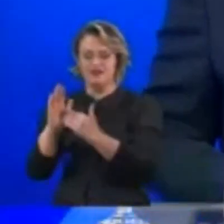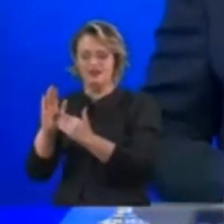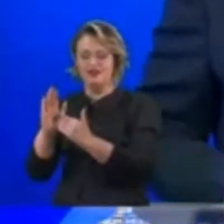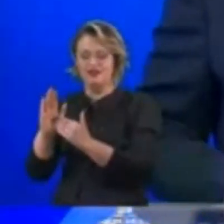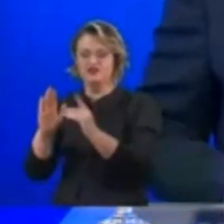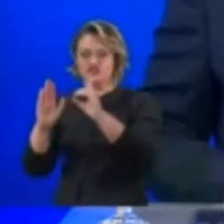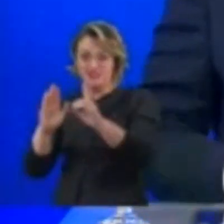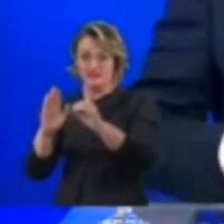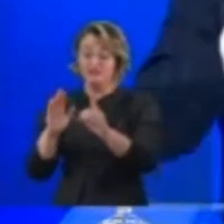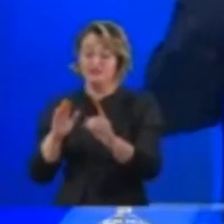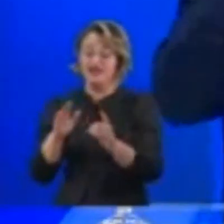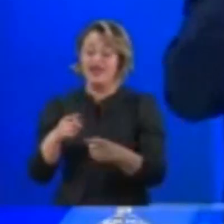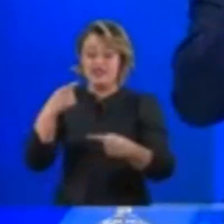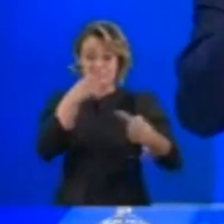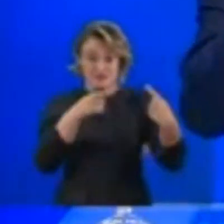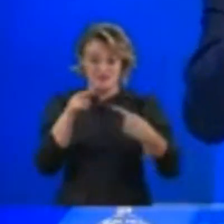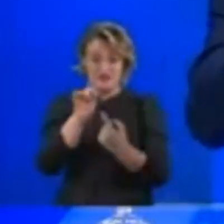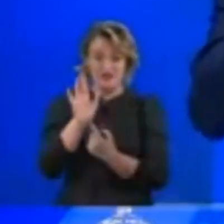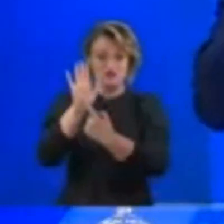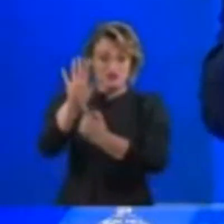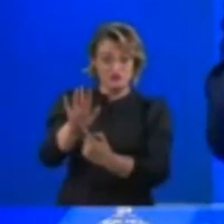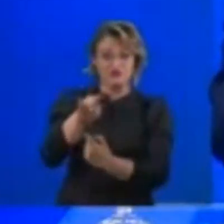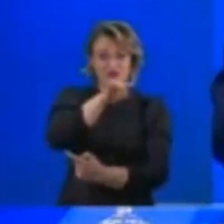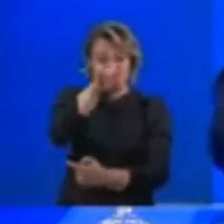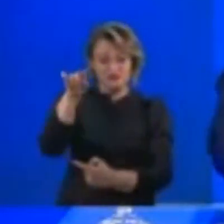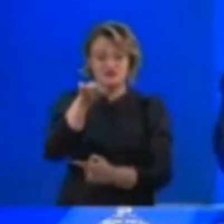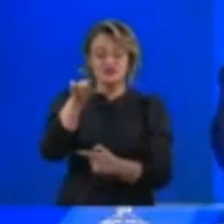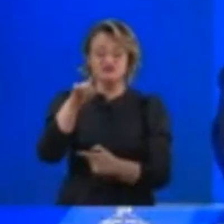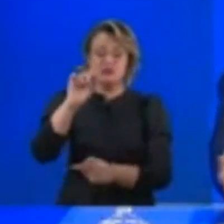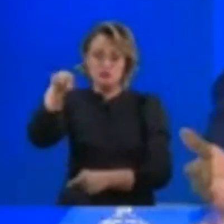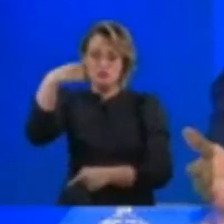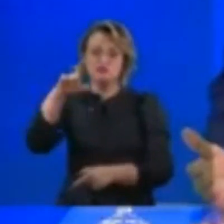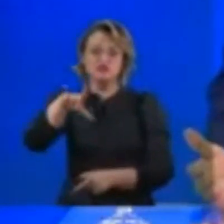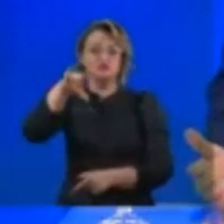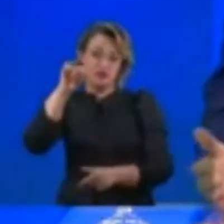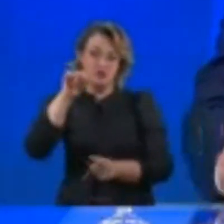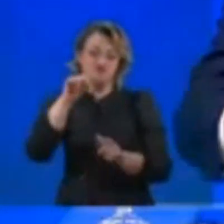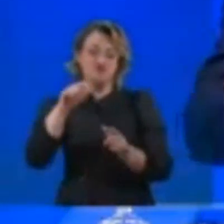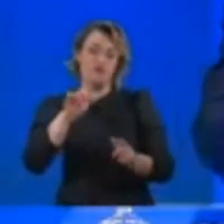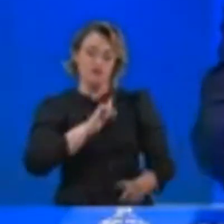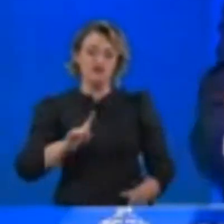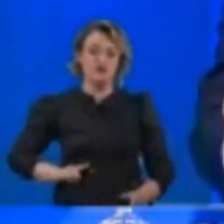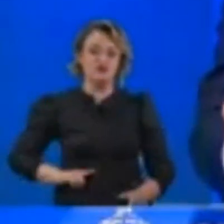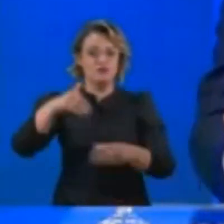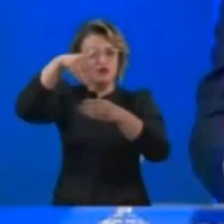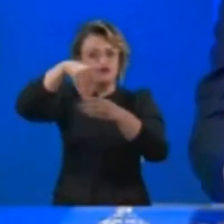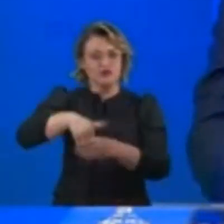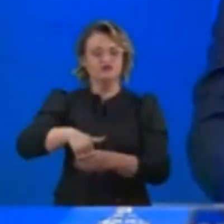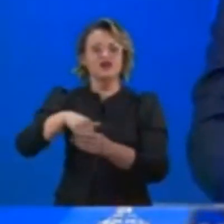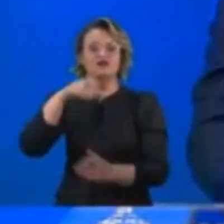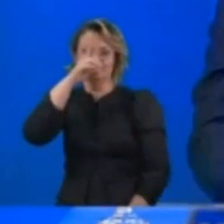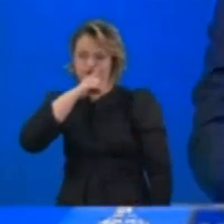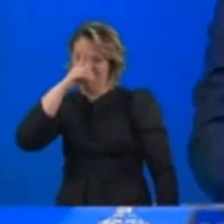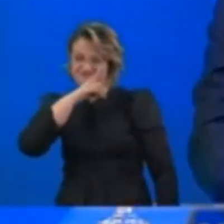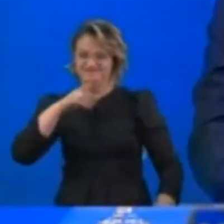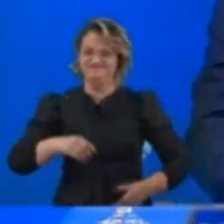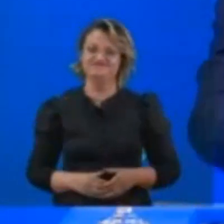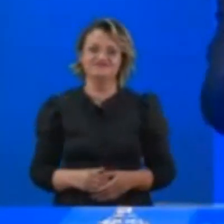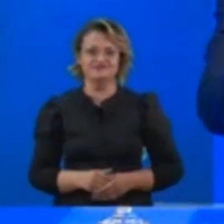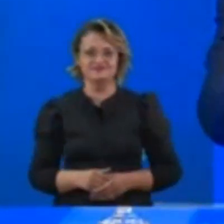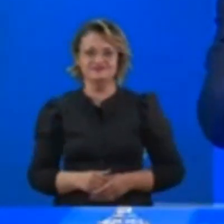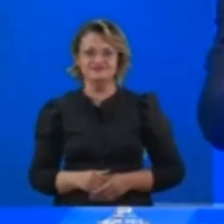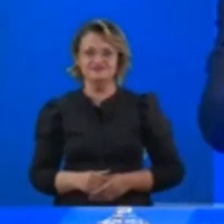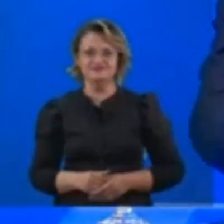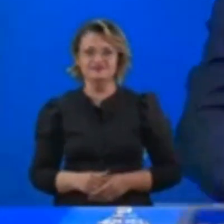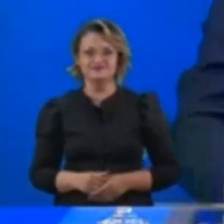a Globo espera ajudar o eleitor a conhecer melhor as propostas dos candidatos para assim fazer uma escolha consciente